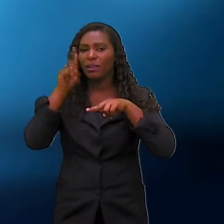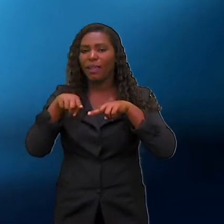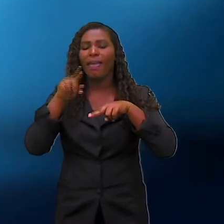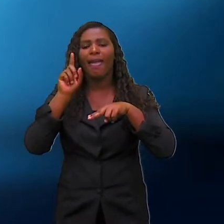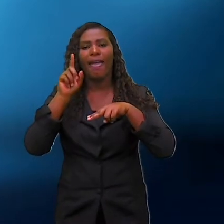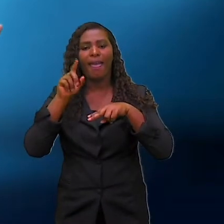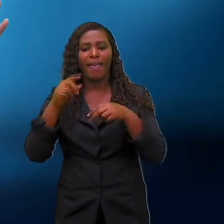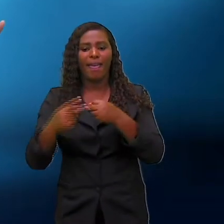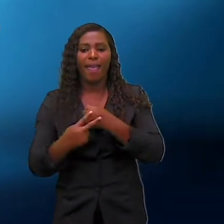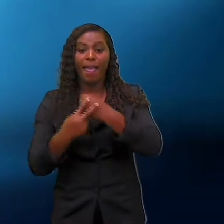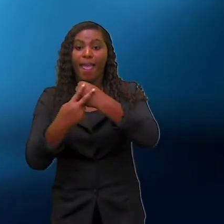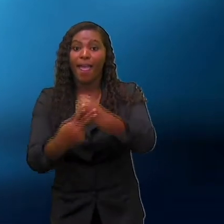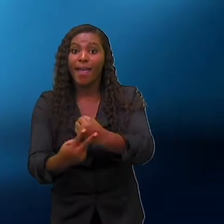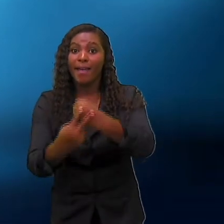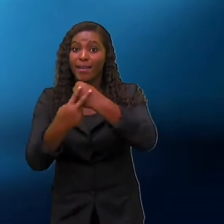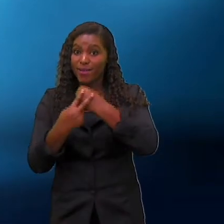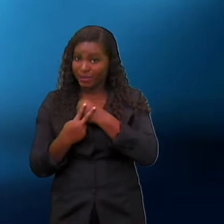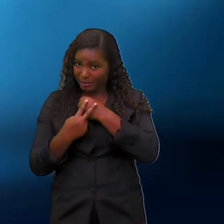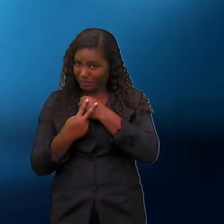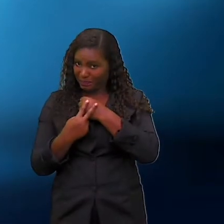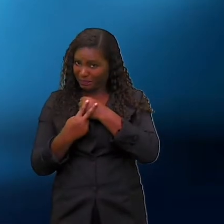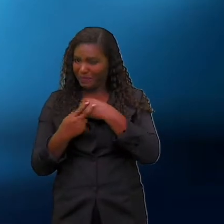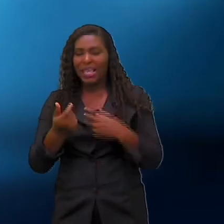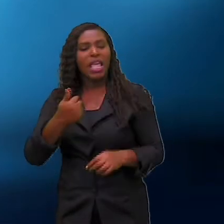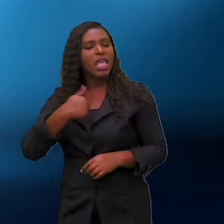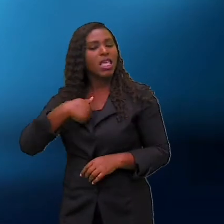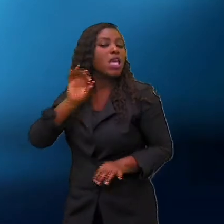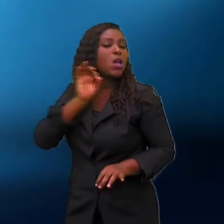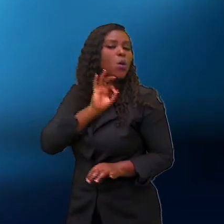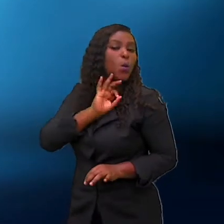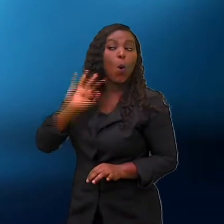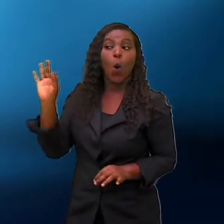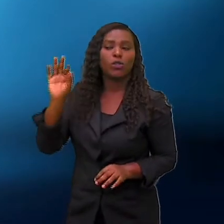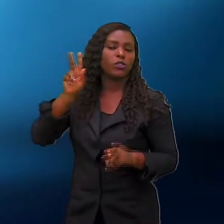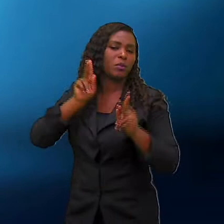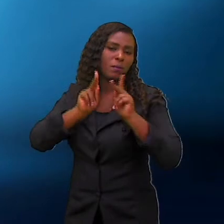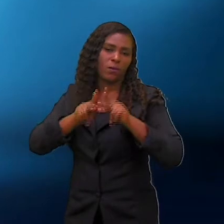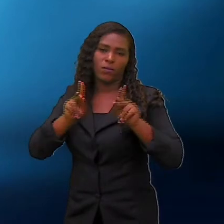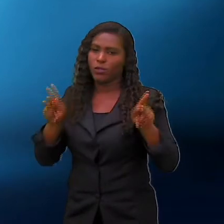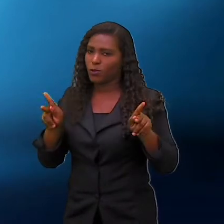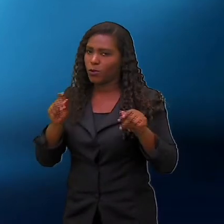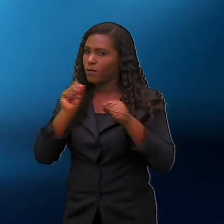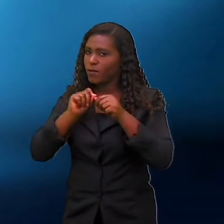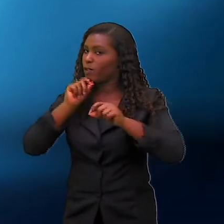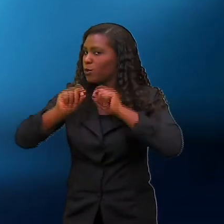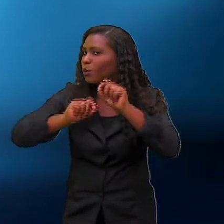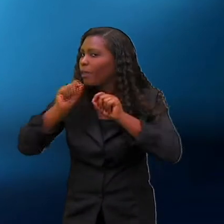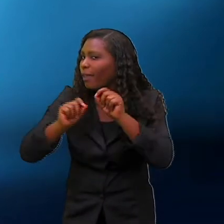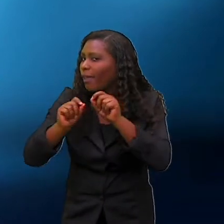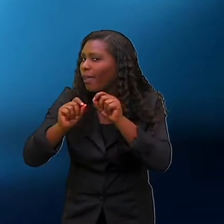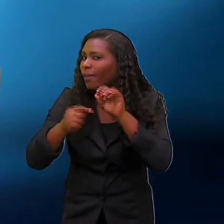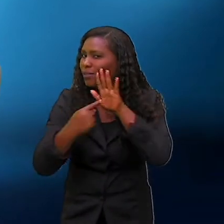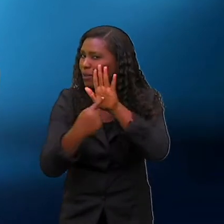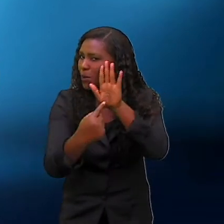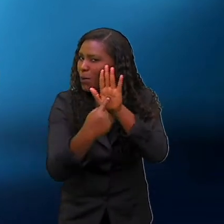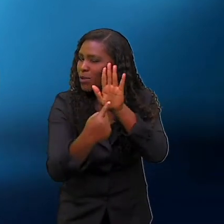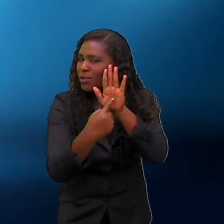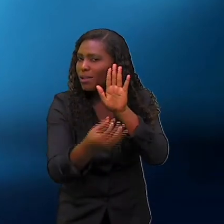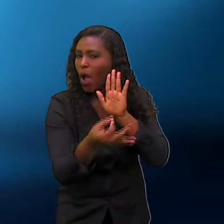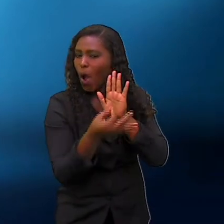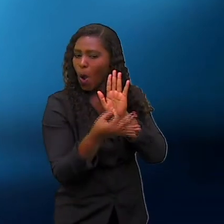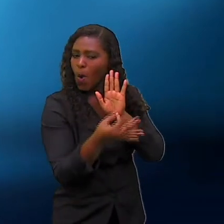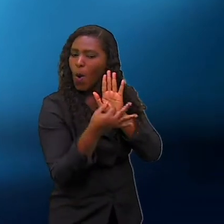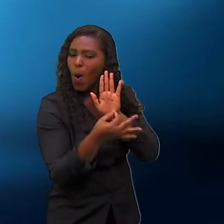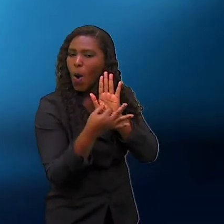como sou ótima professora, eu trouxe uma dica pra vocês, ó. Isso mesmo. Dica da